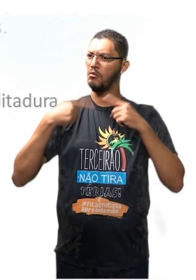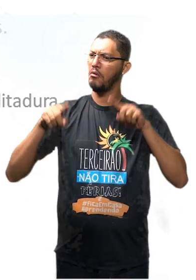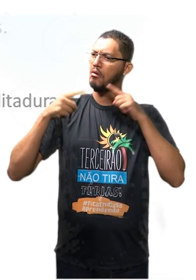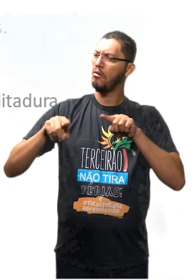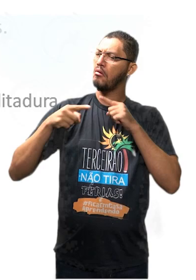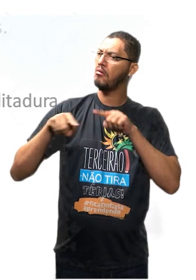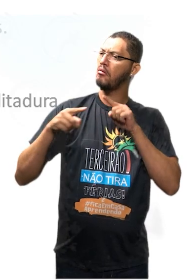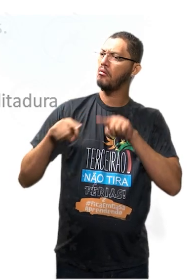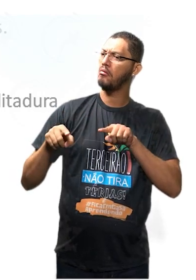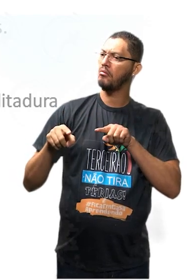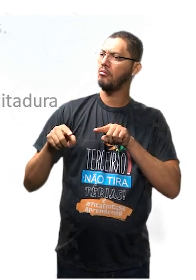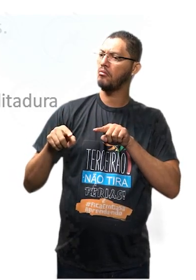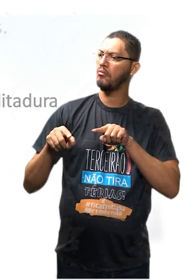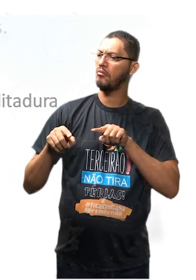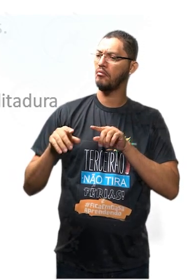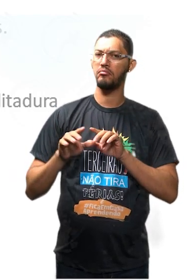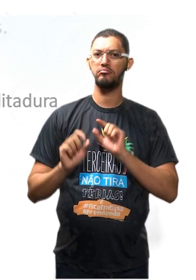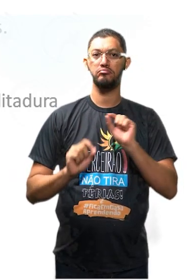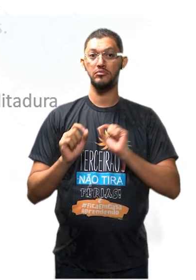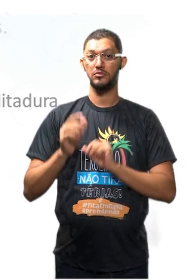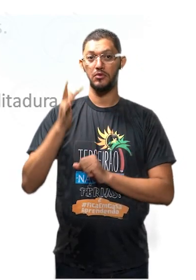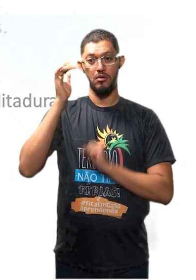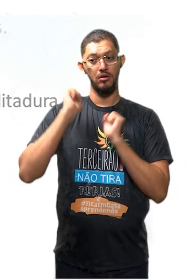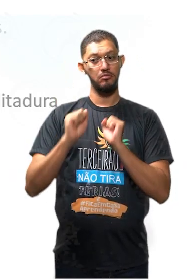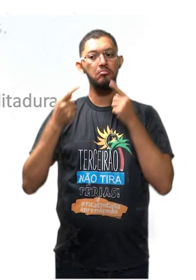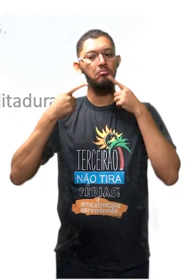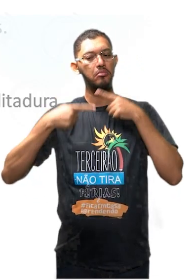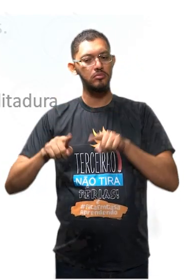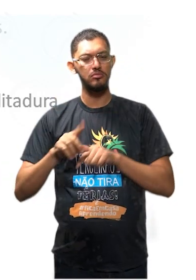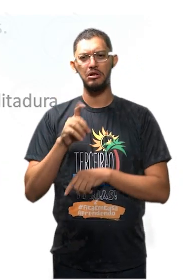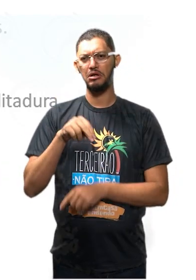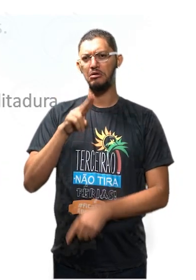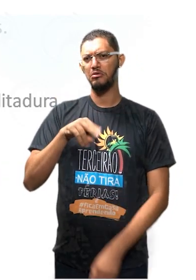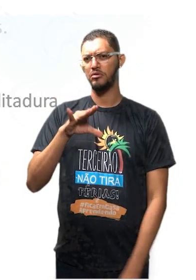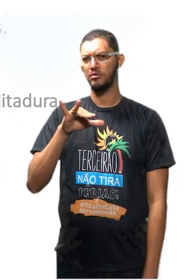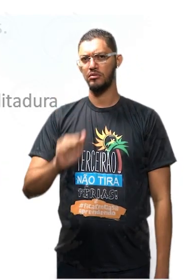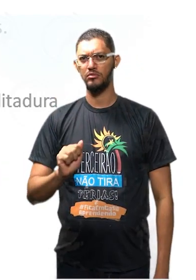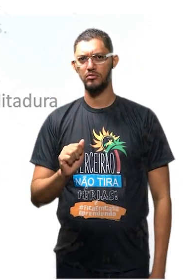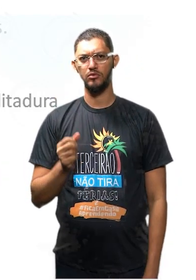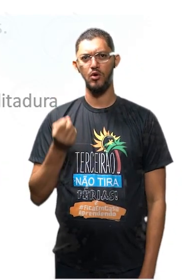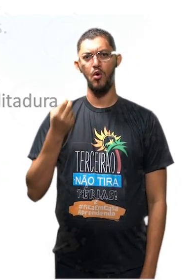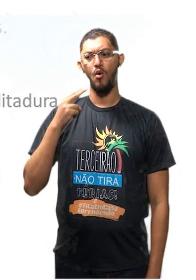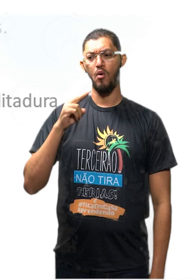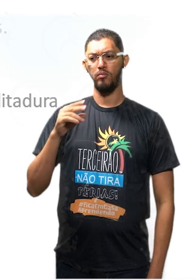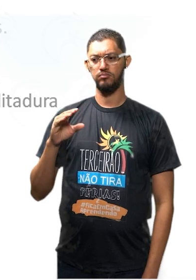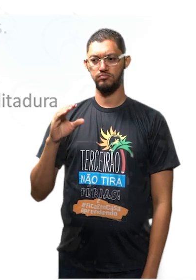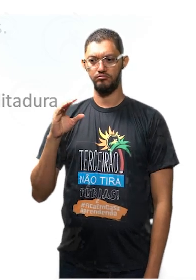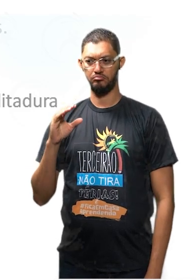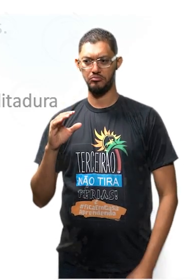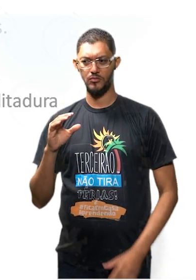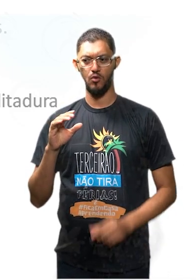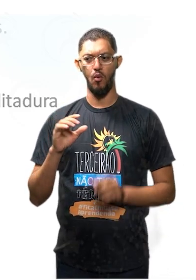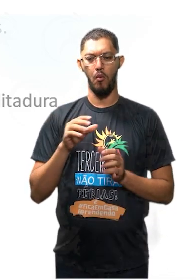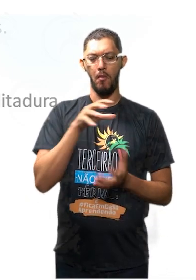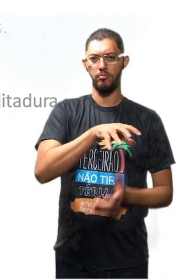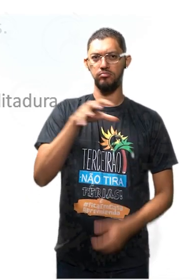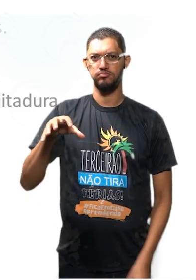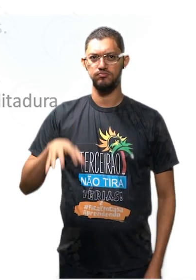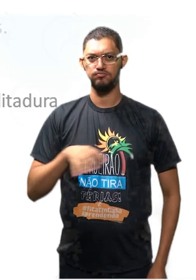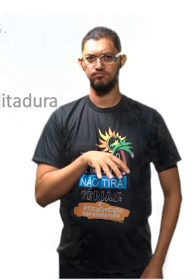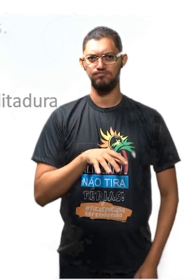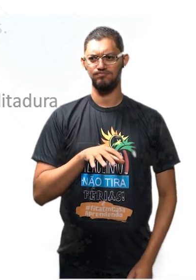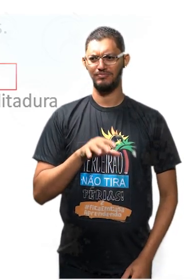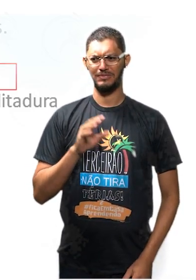de denúncia? Eu acho que pode ser crítica ou denúncia? Ou de mobilização de setores que apoiam a vitória? Essa daí não é Com